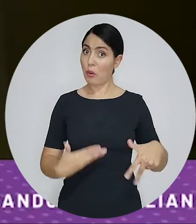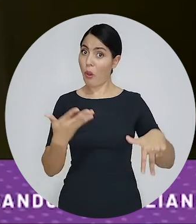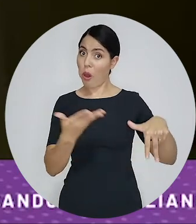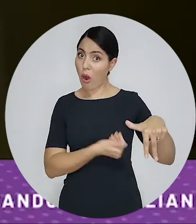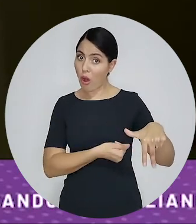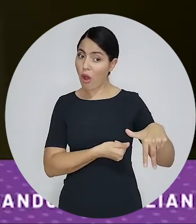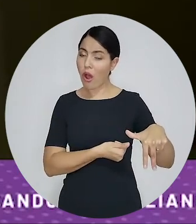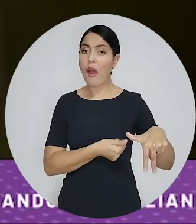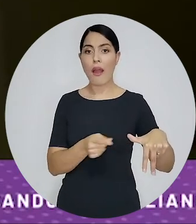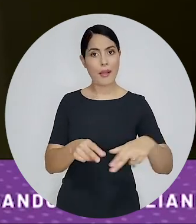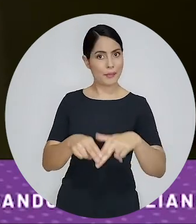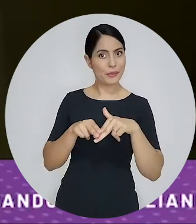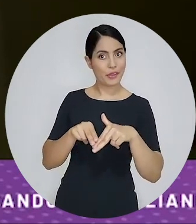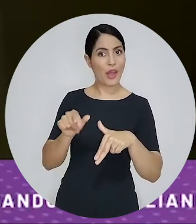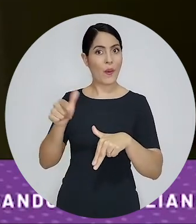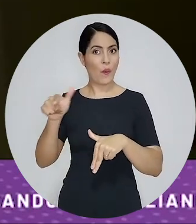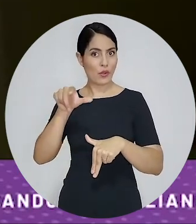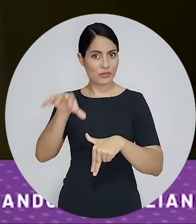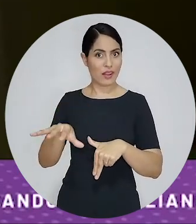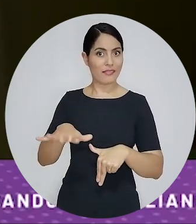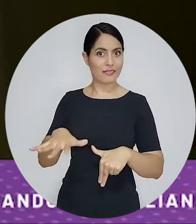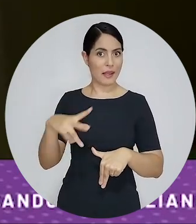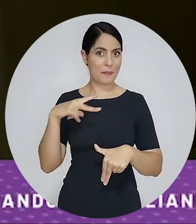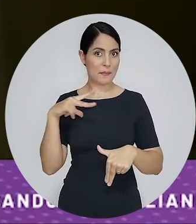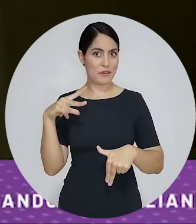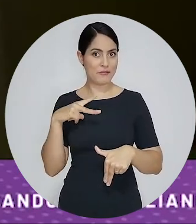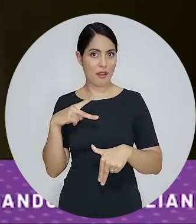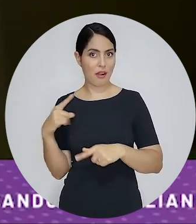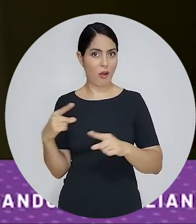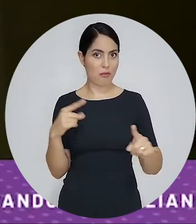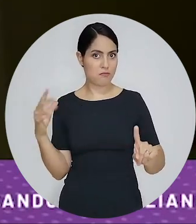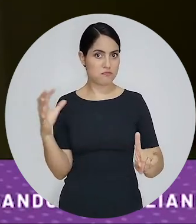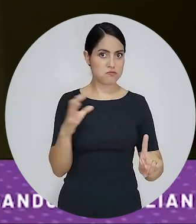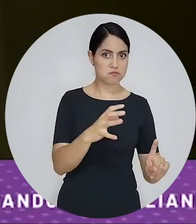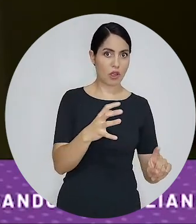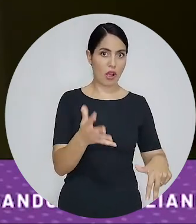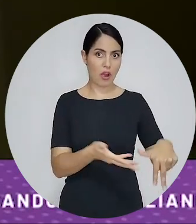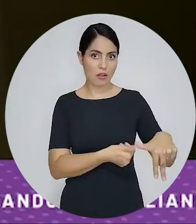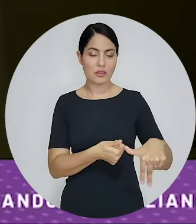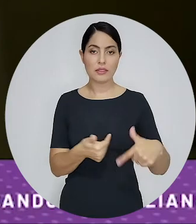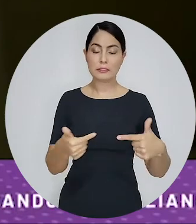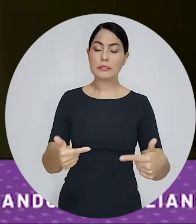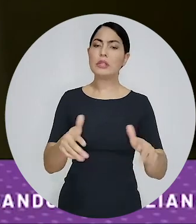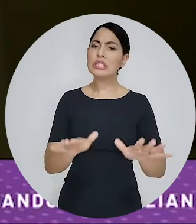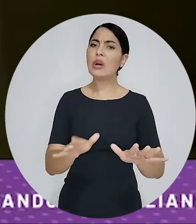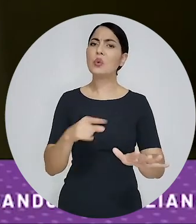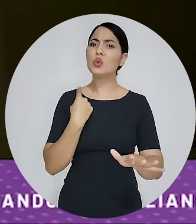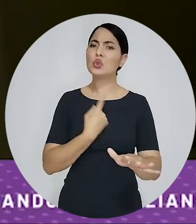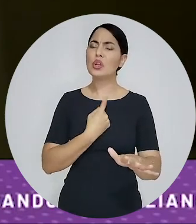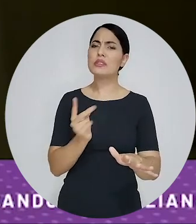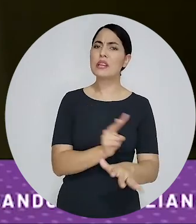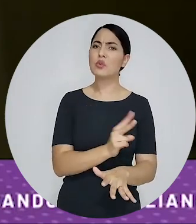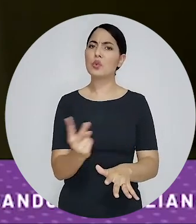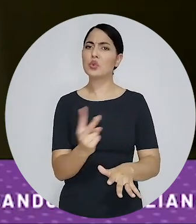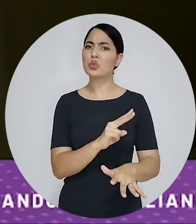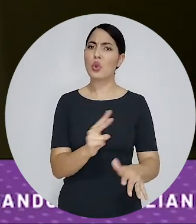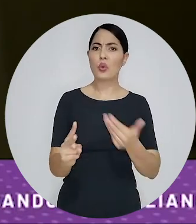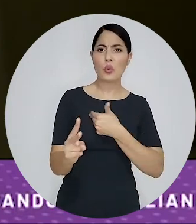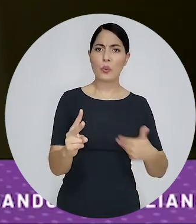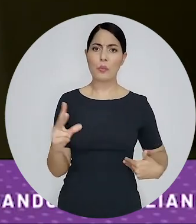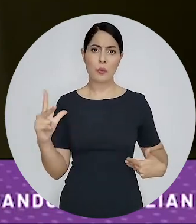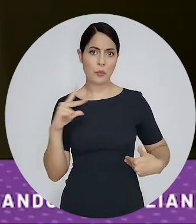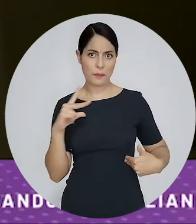corrompe então a gente precisa atuar nessas duas frentes e a Patrícia falou bem essa grande